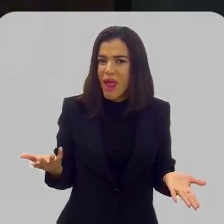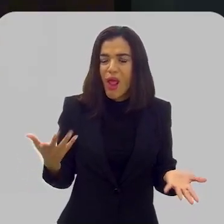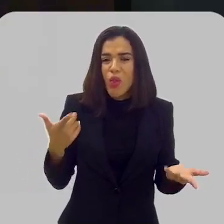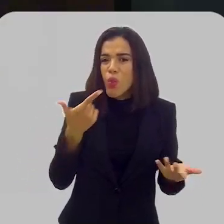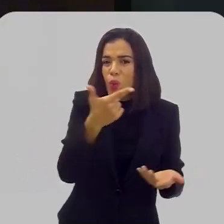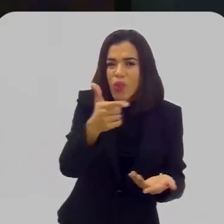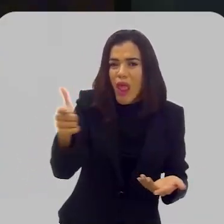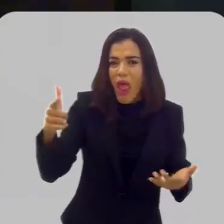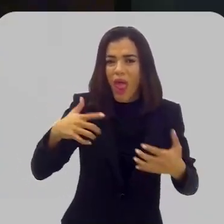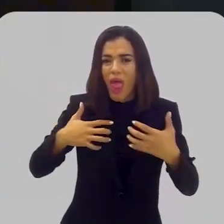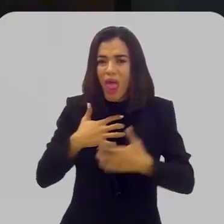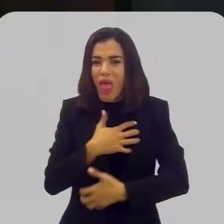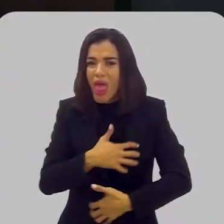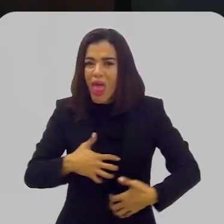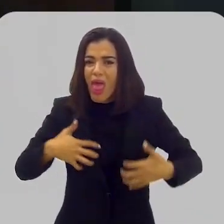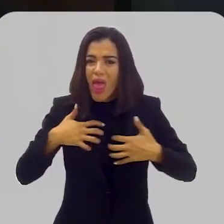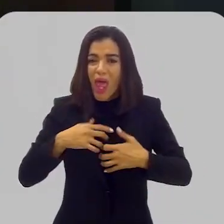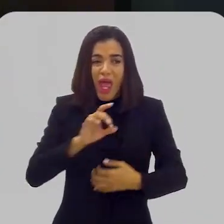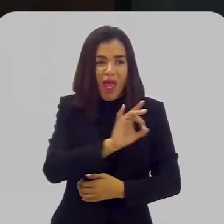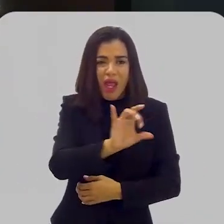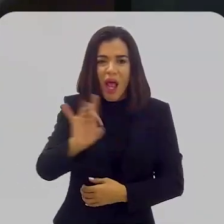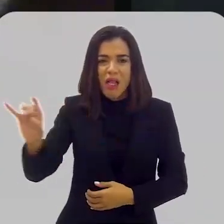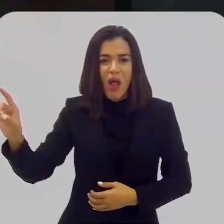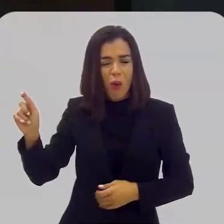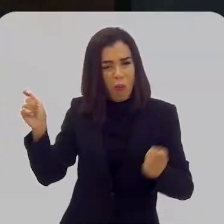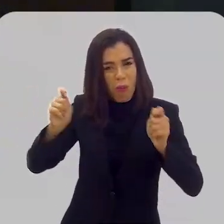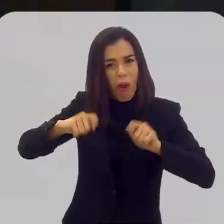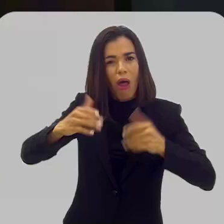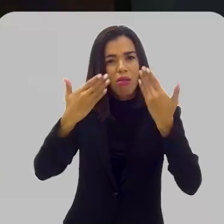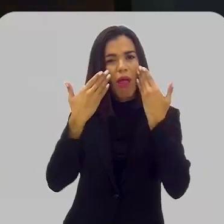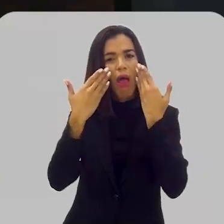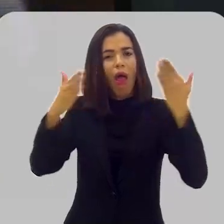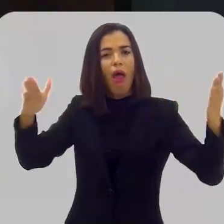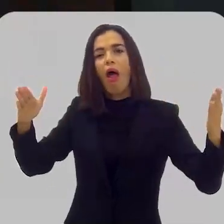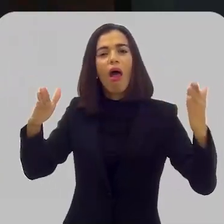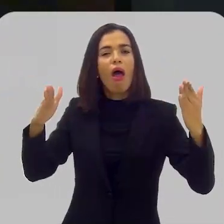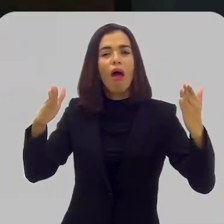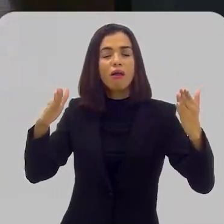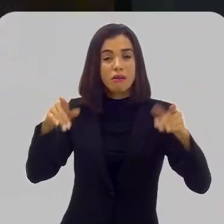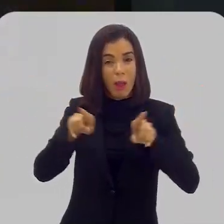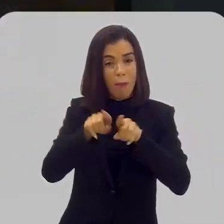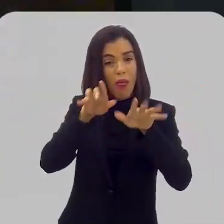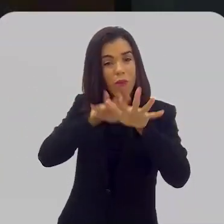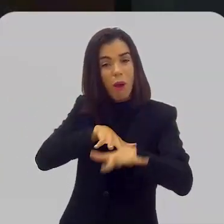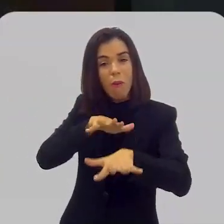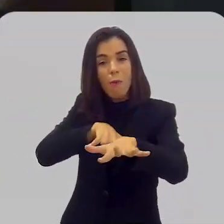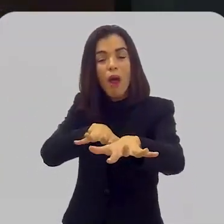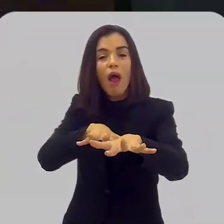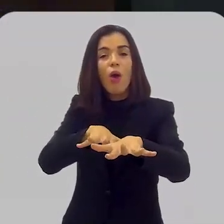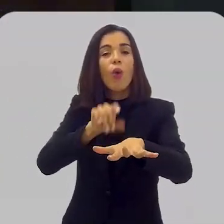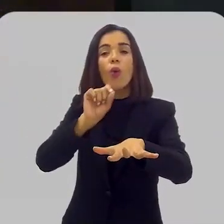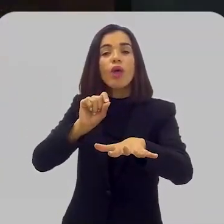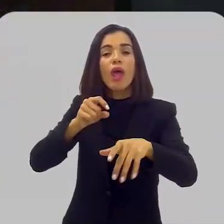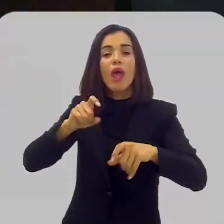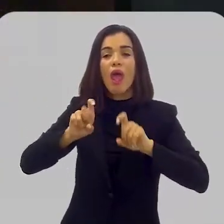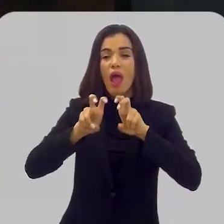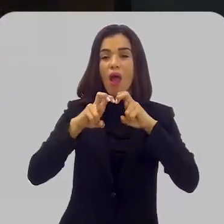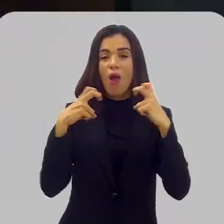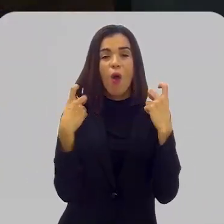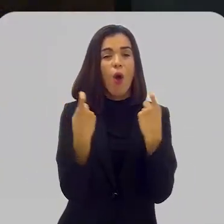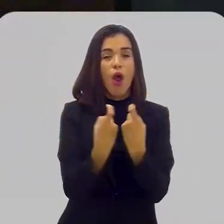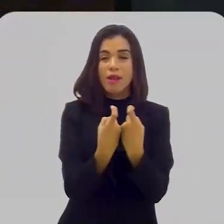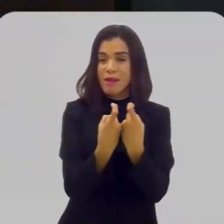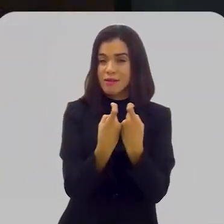não ter constrangimento, que cada um expresse claramente, até em ato público, a sua